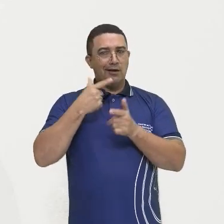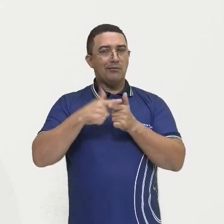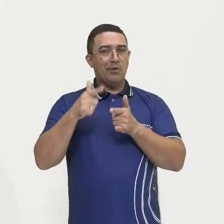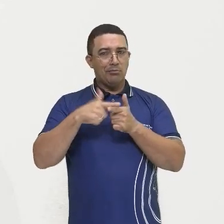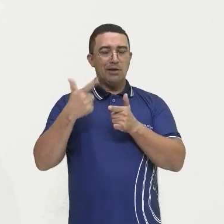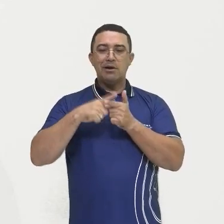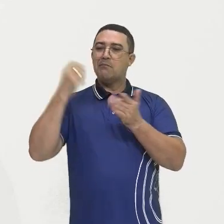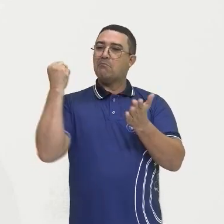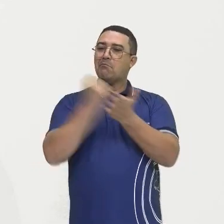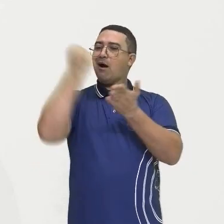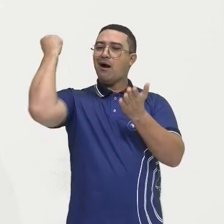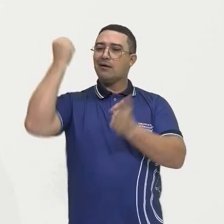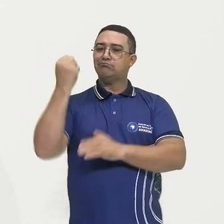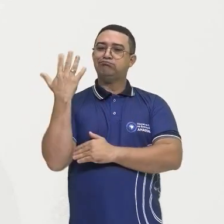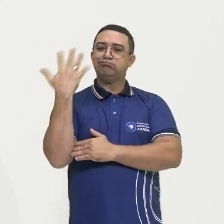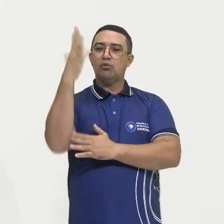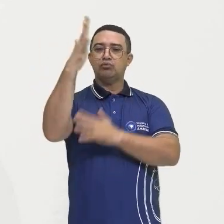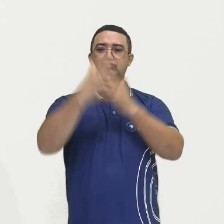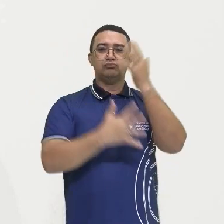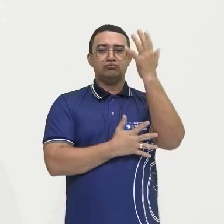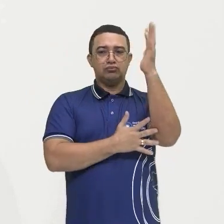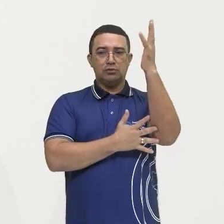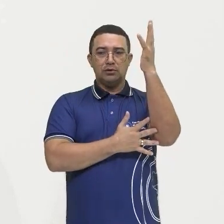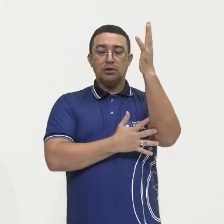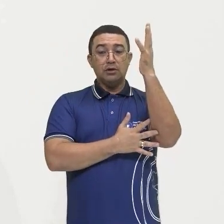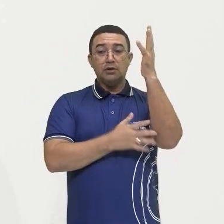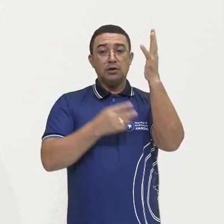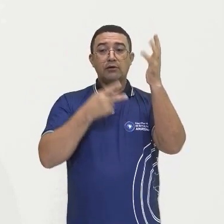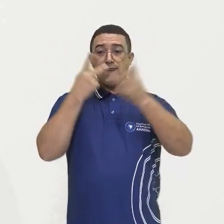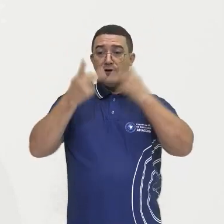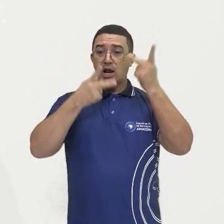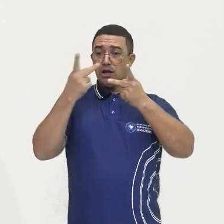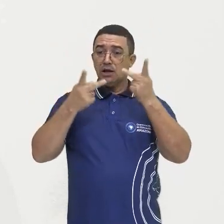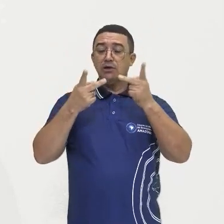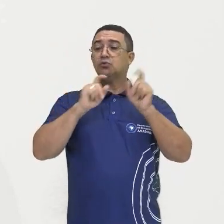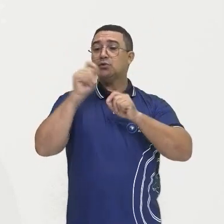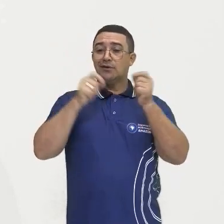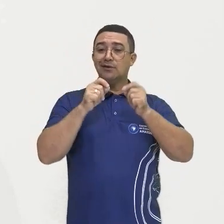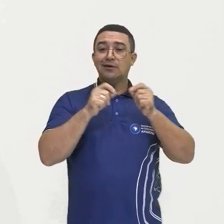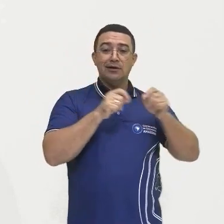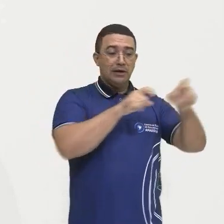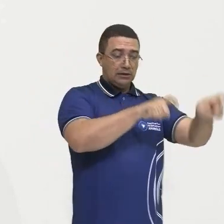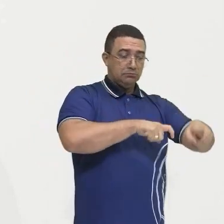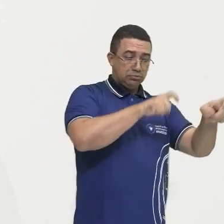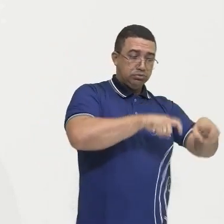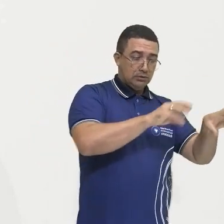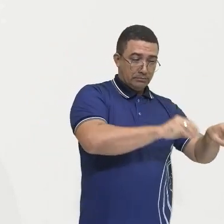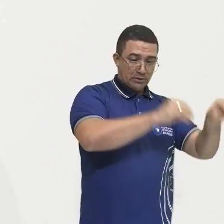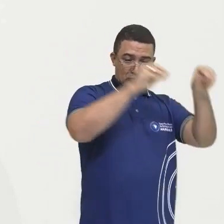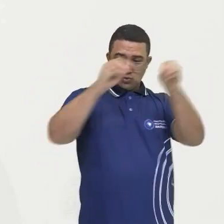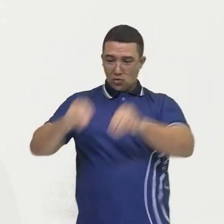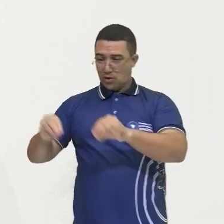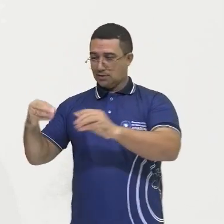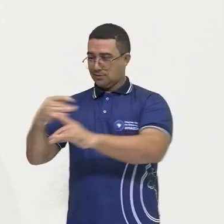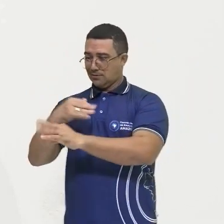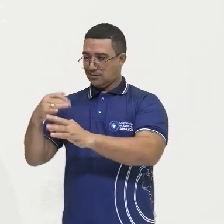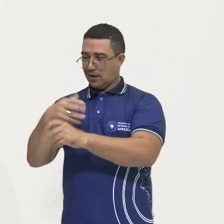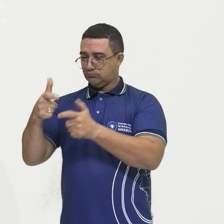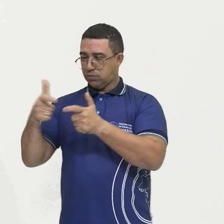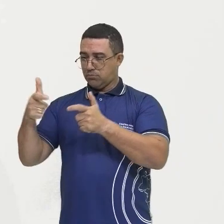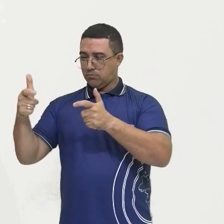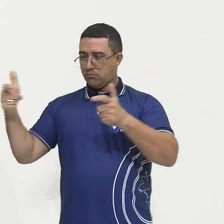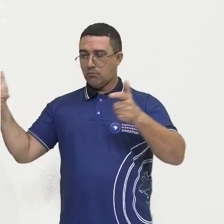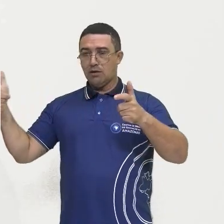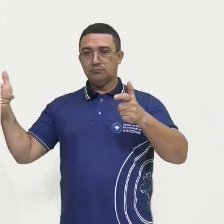observa, eu falei muito do processo do êxodo rural, da saída do campo para a cidade, o